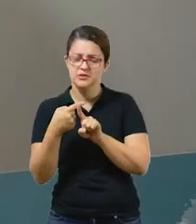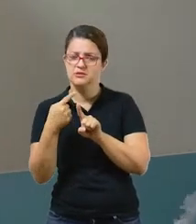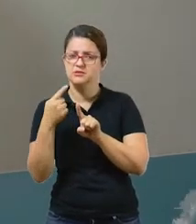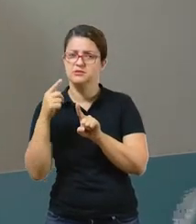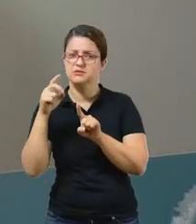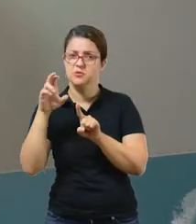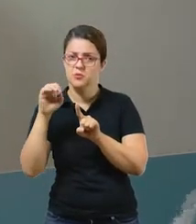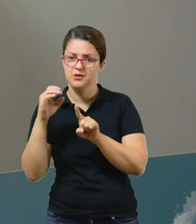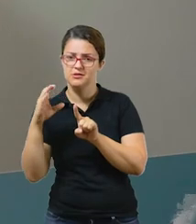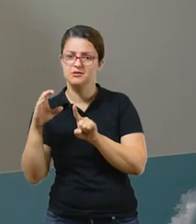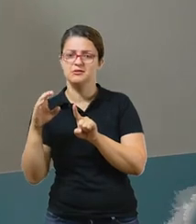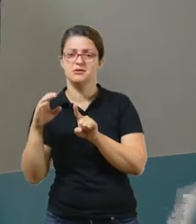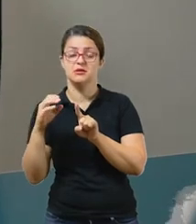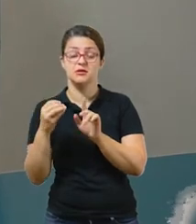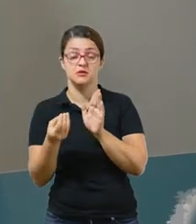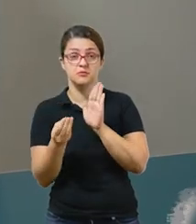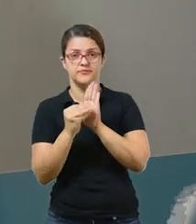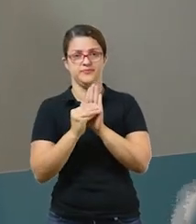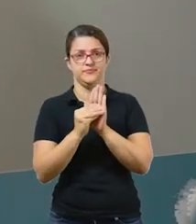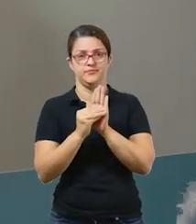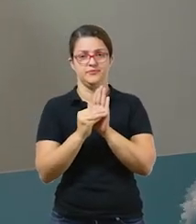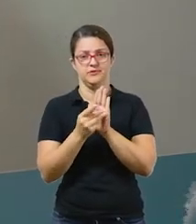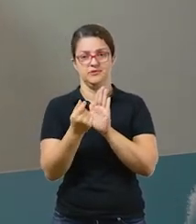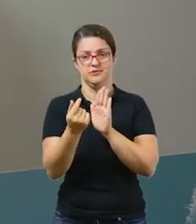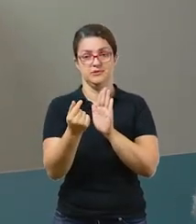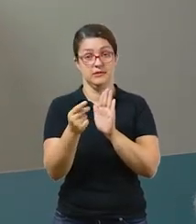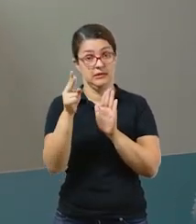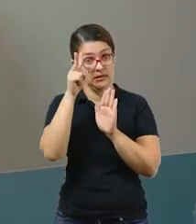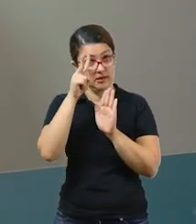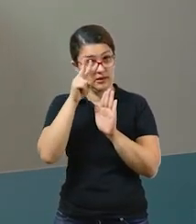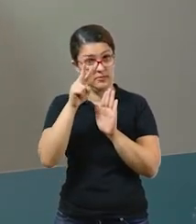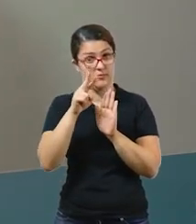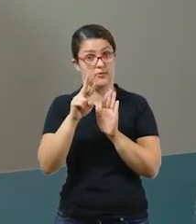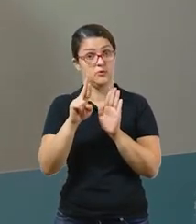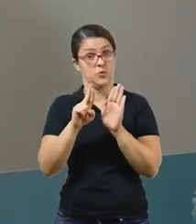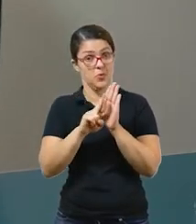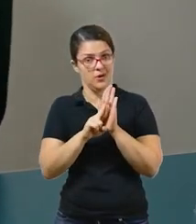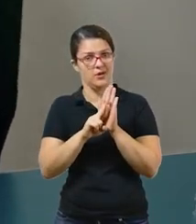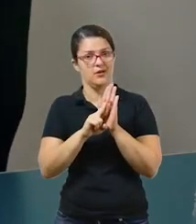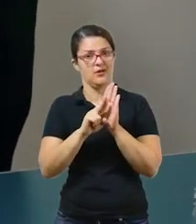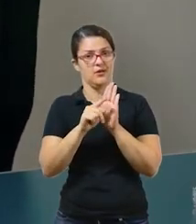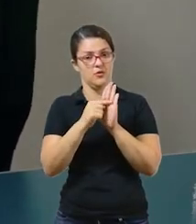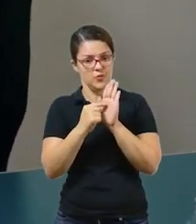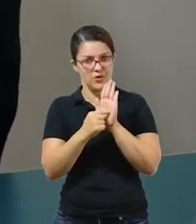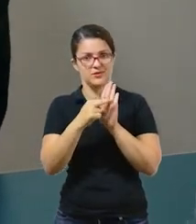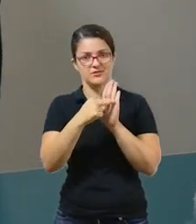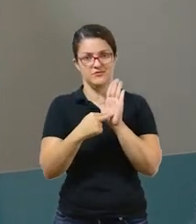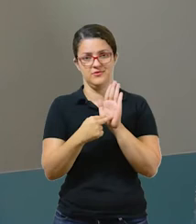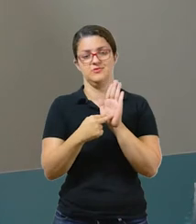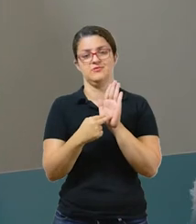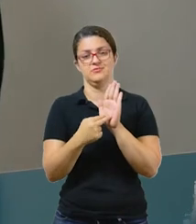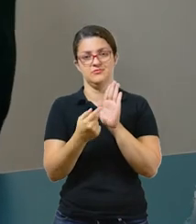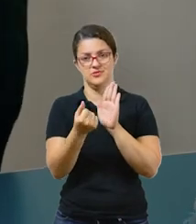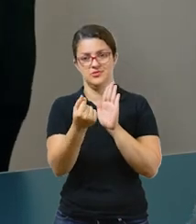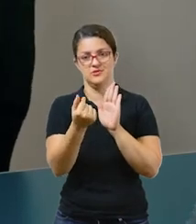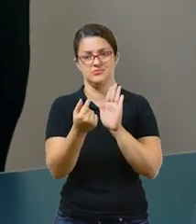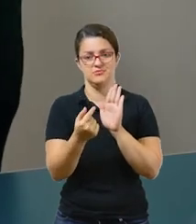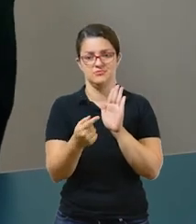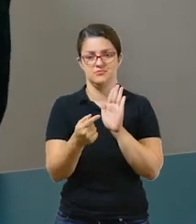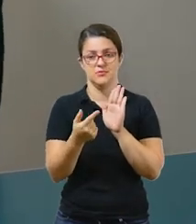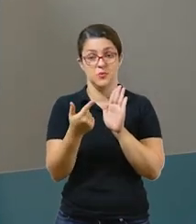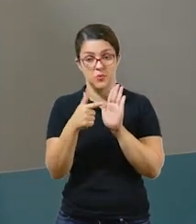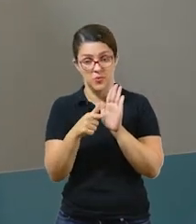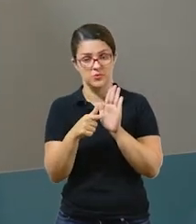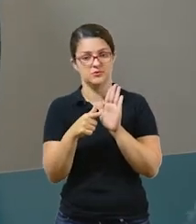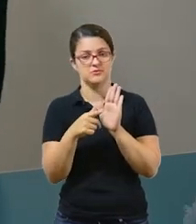e escrever da forma decimal aqui na frente, não esquecendo do R e do cifrão. E assim você vai fazendo as outras atividades,